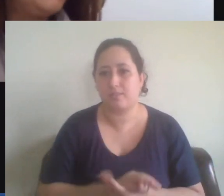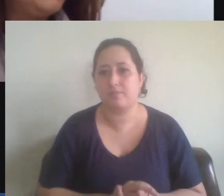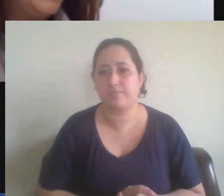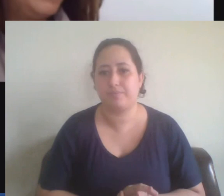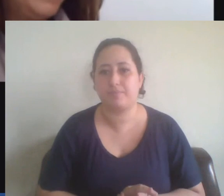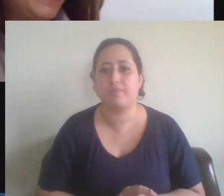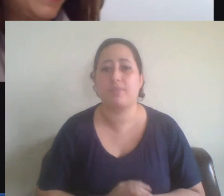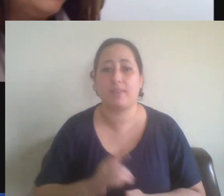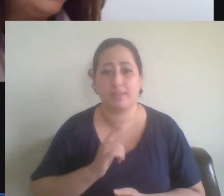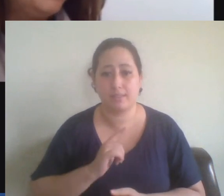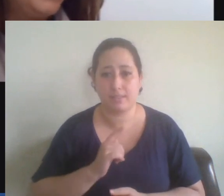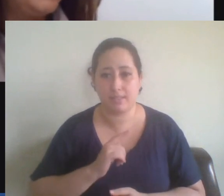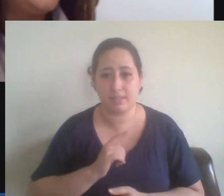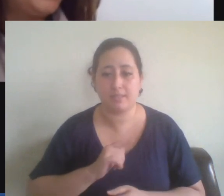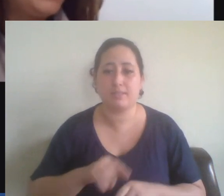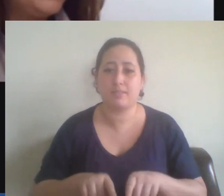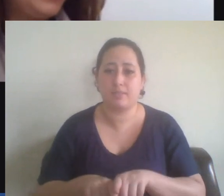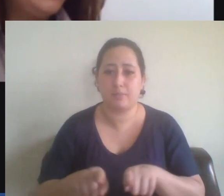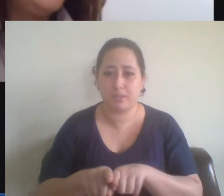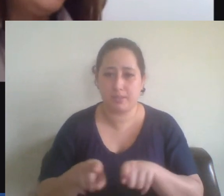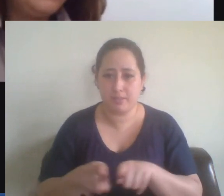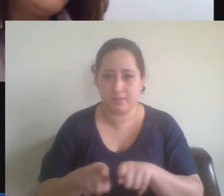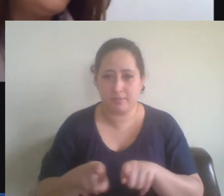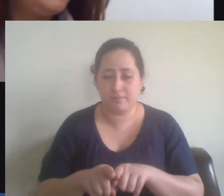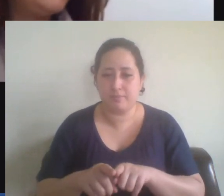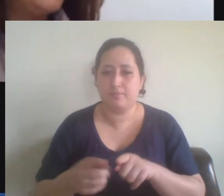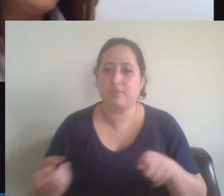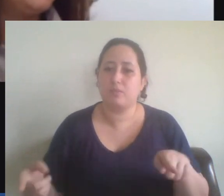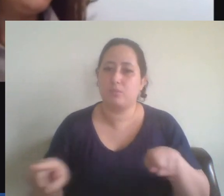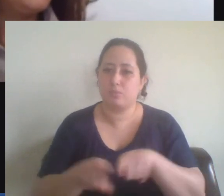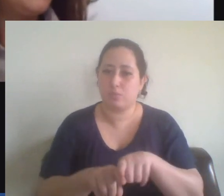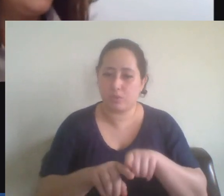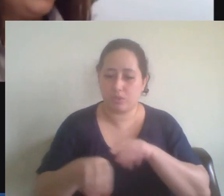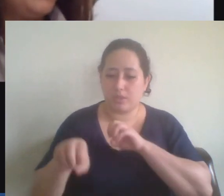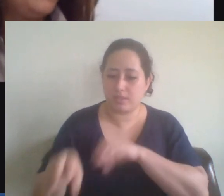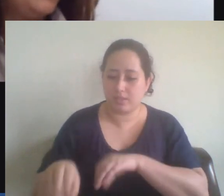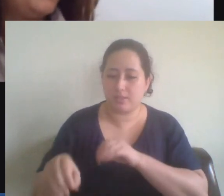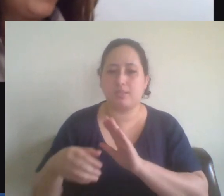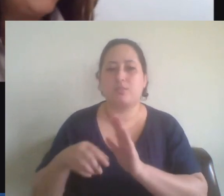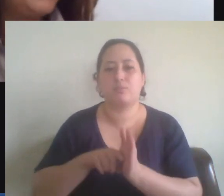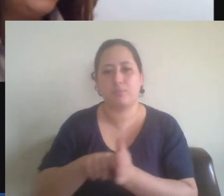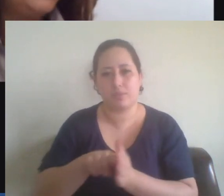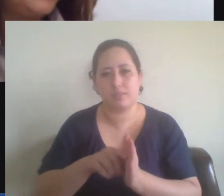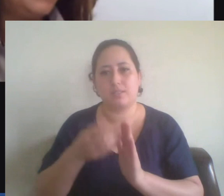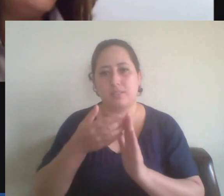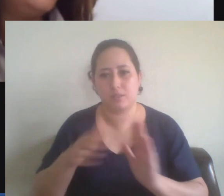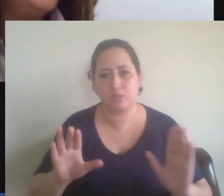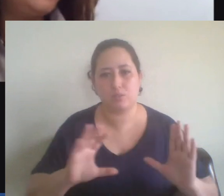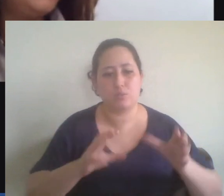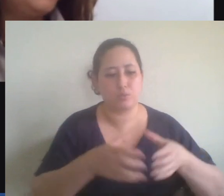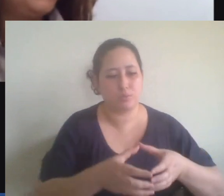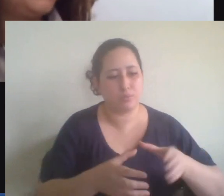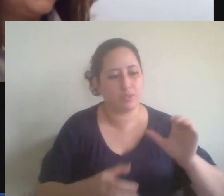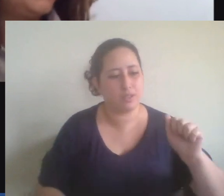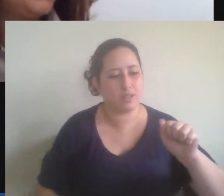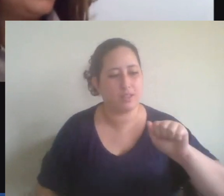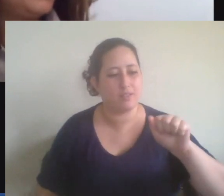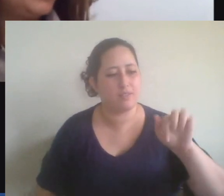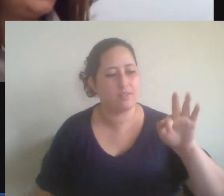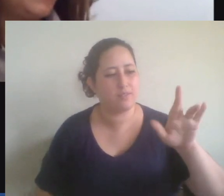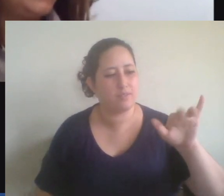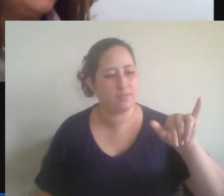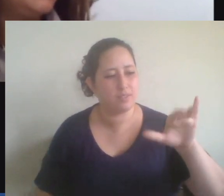temos ainda, ligado também a esse projeto de ensino, pesquisa e extensão, o Grupo Africanidades de Literatura